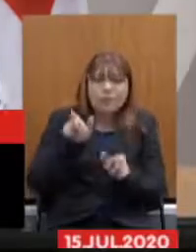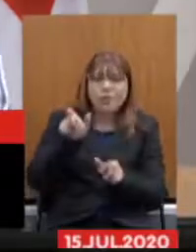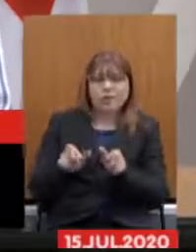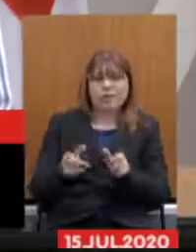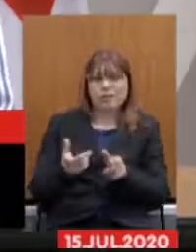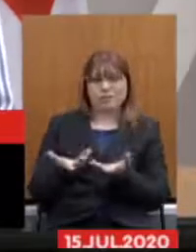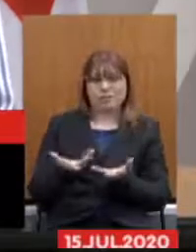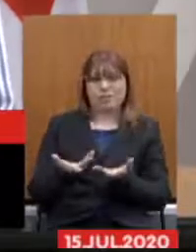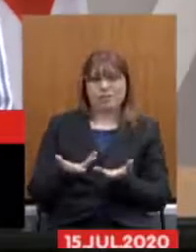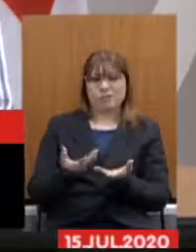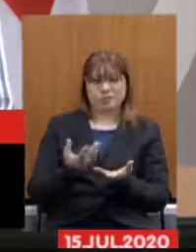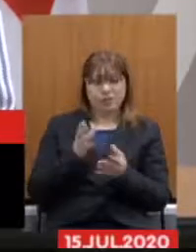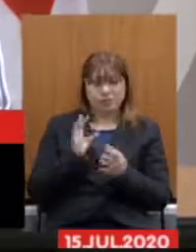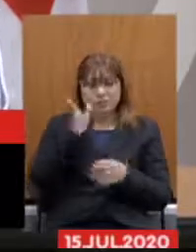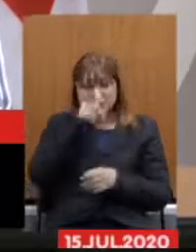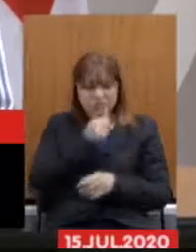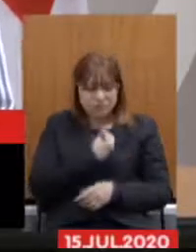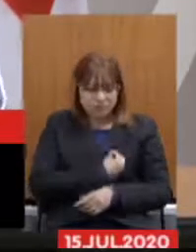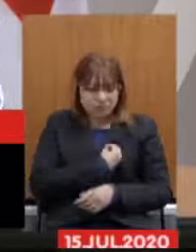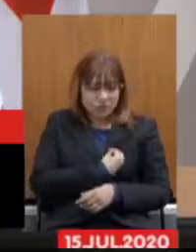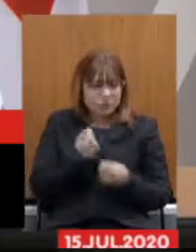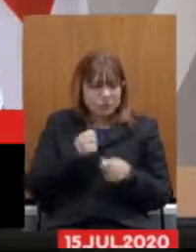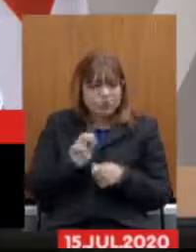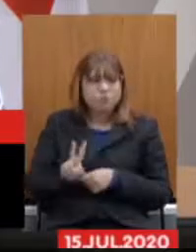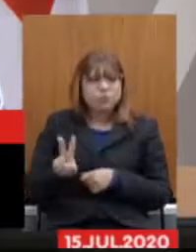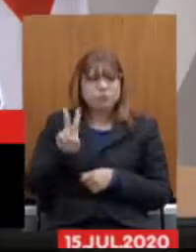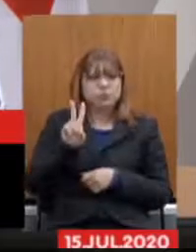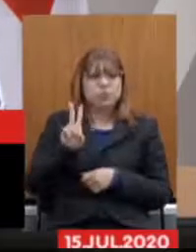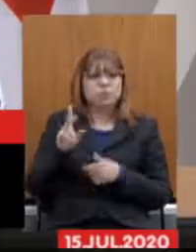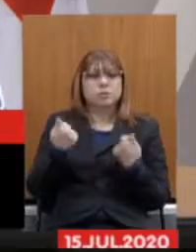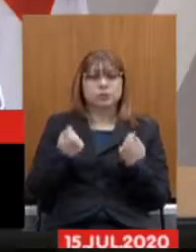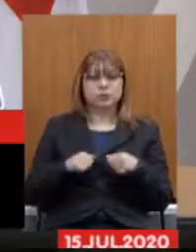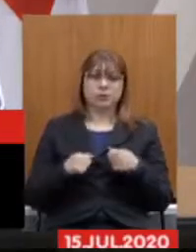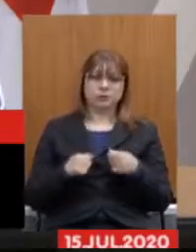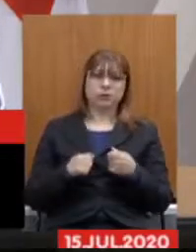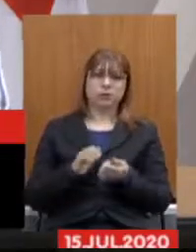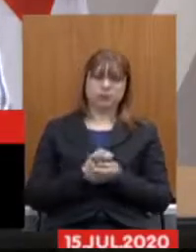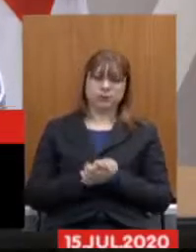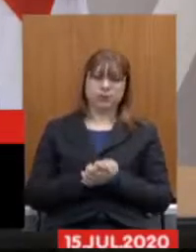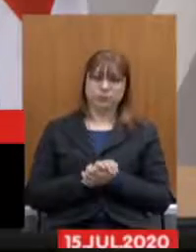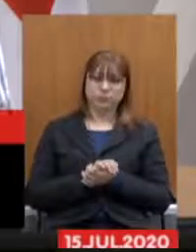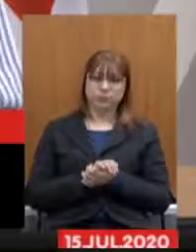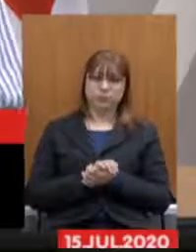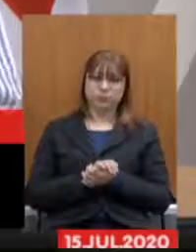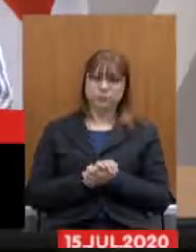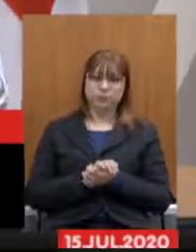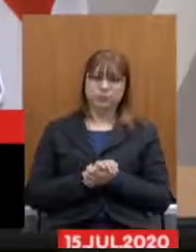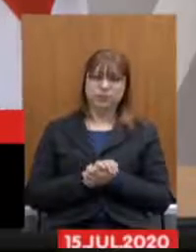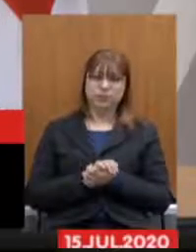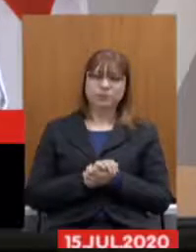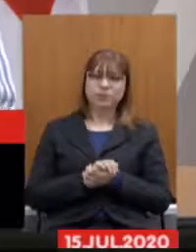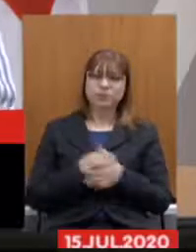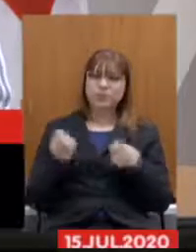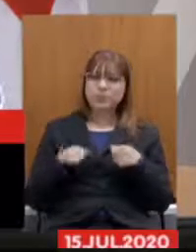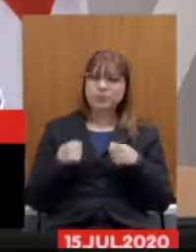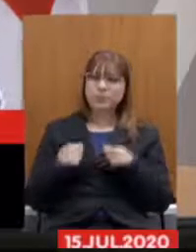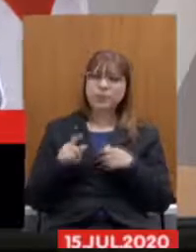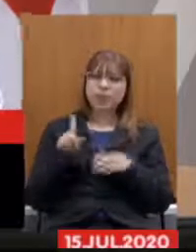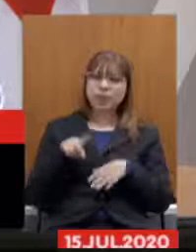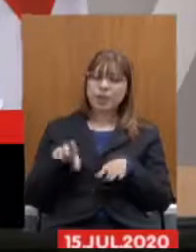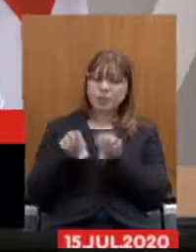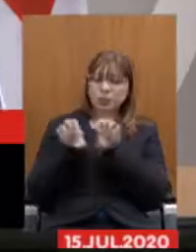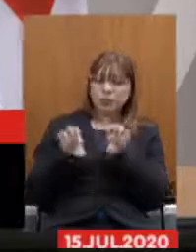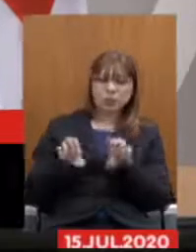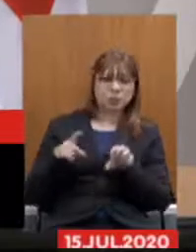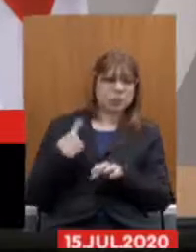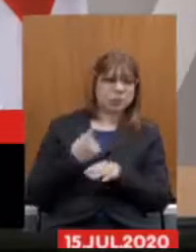de serem valorizadas e para isso precisa ter carreira é quebrar toda uma estrutura de discussão que